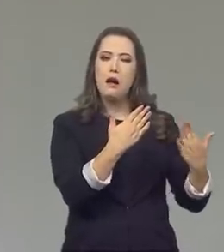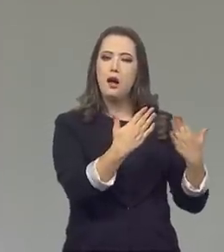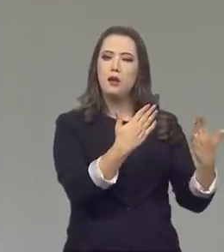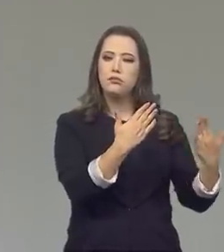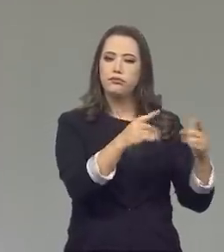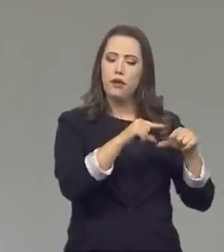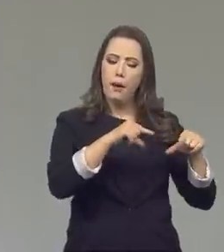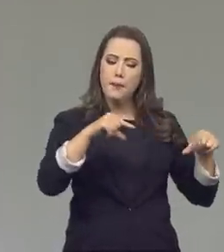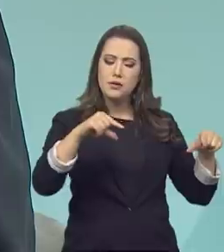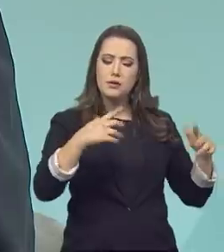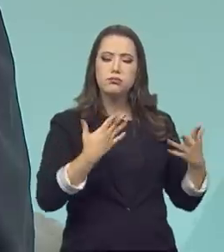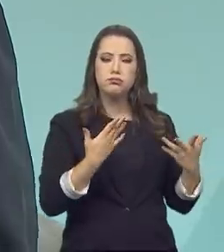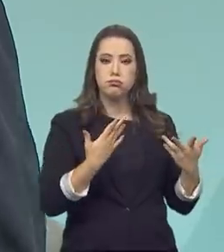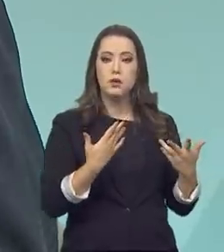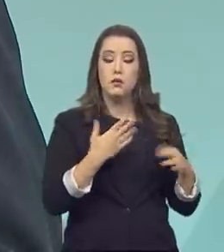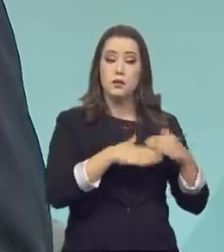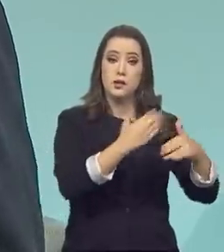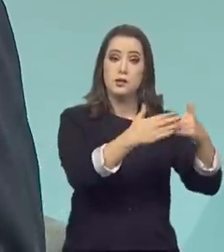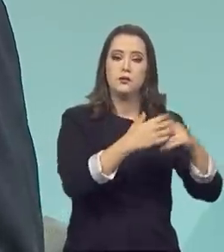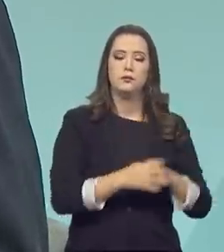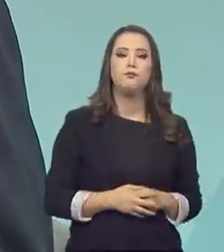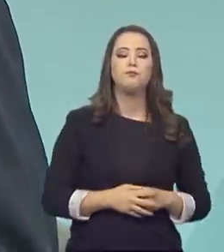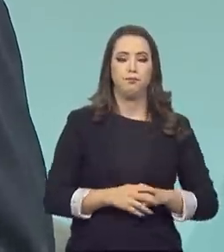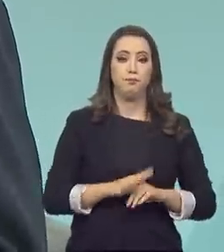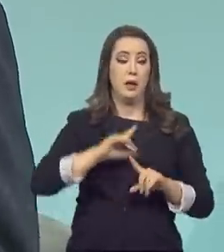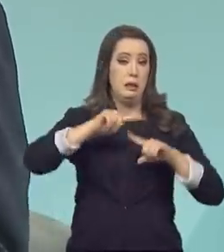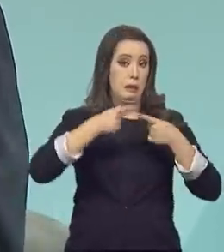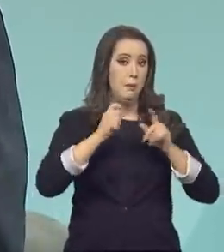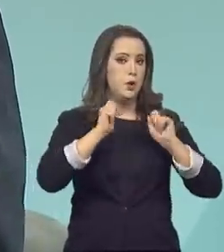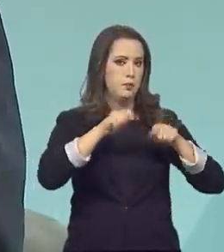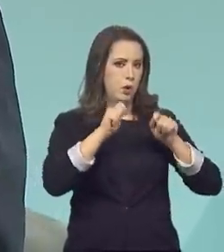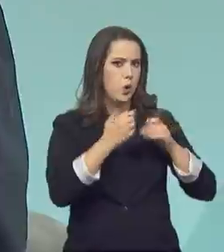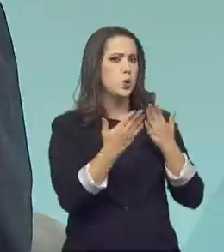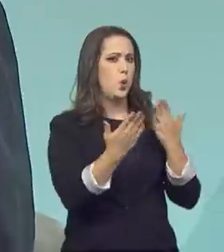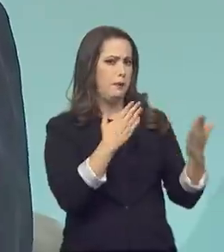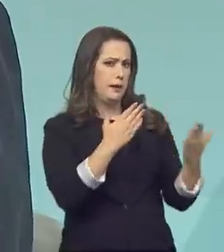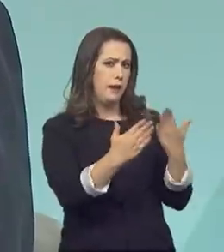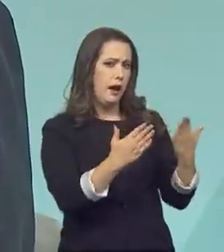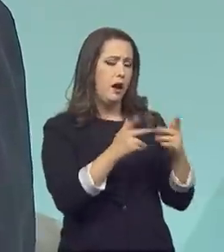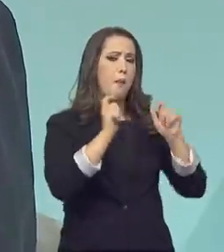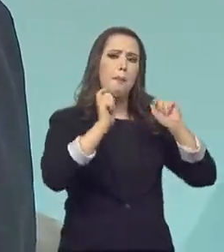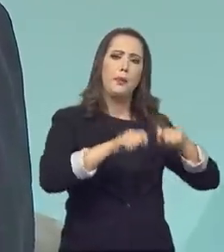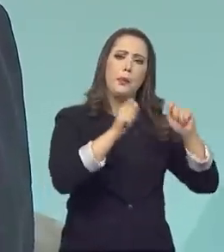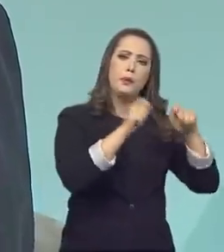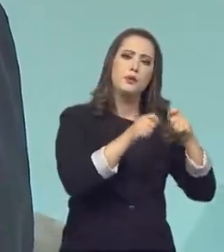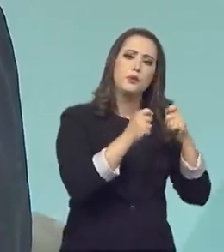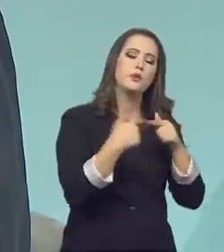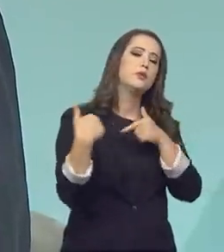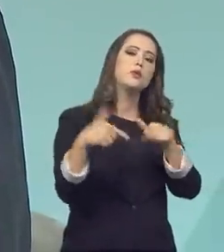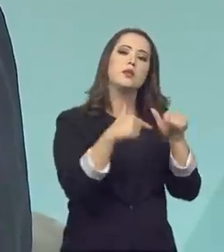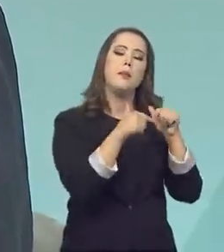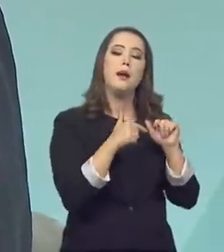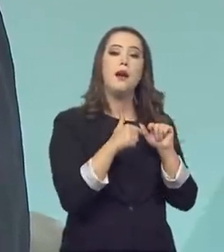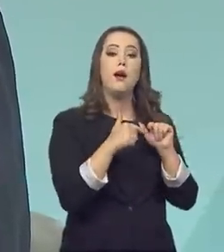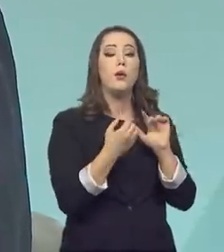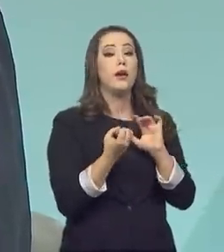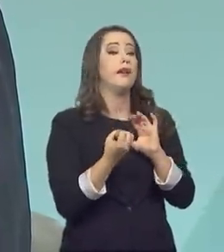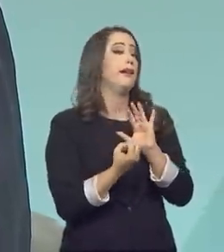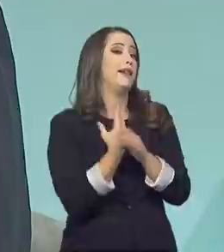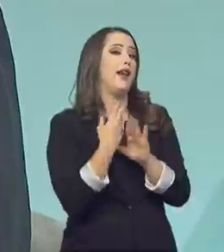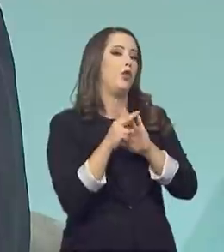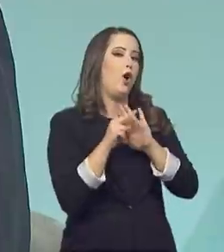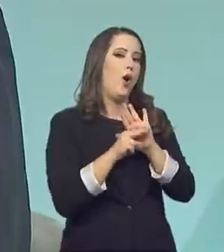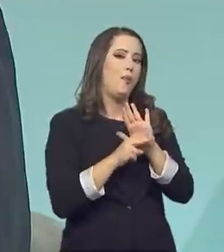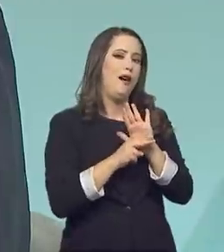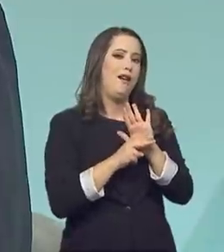que possa evoluir o processo. A partir do momento que eu tenho como medir, eu posso trabalhar os requisitos de uma norma, de um padrão.